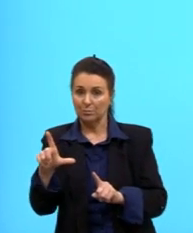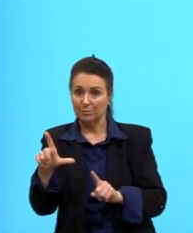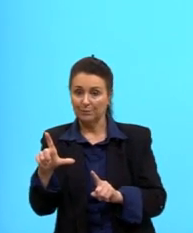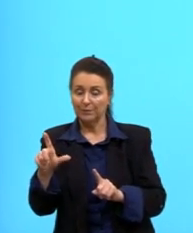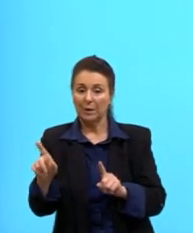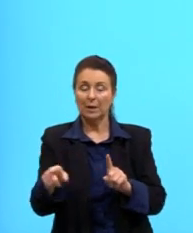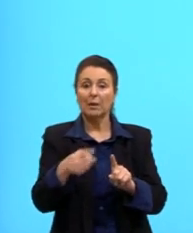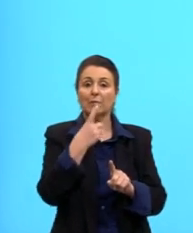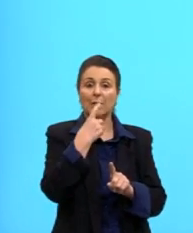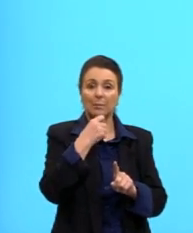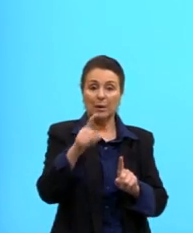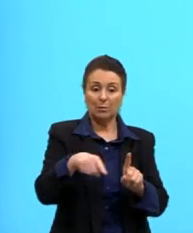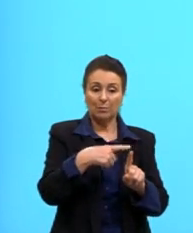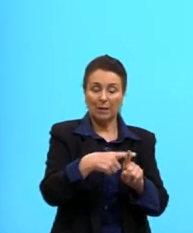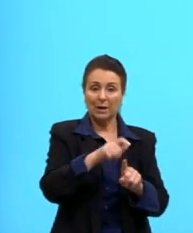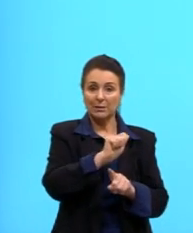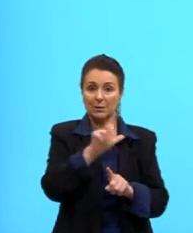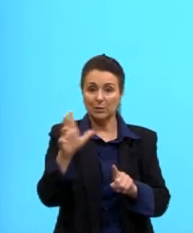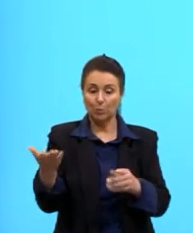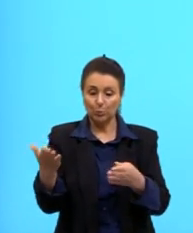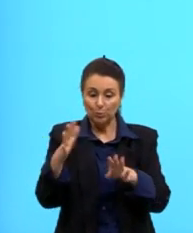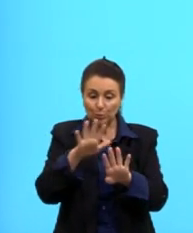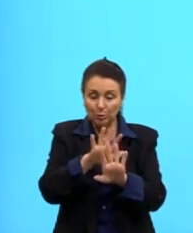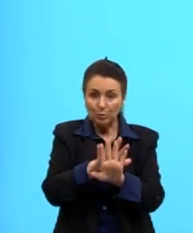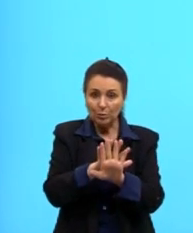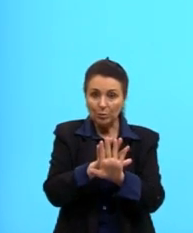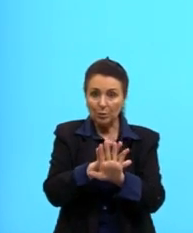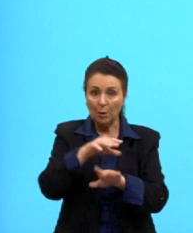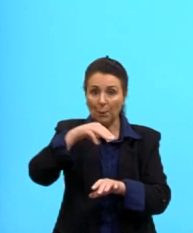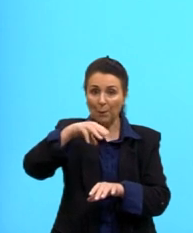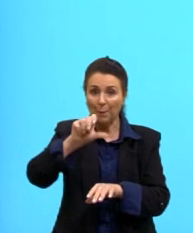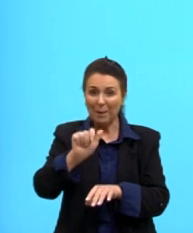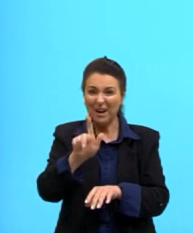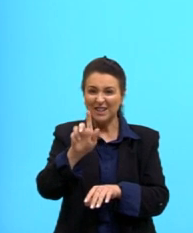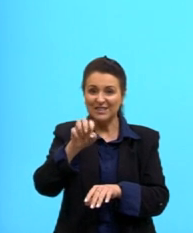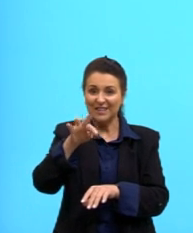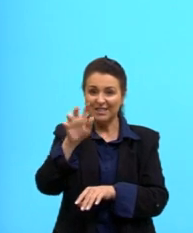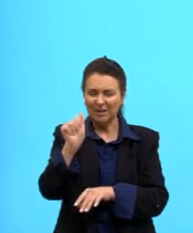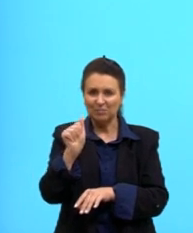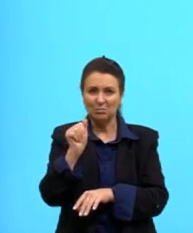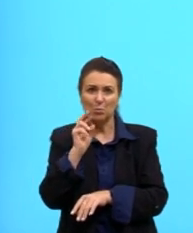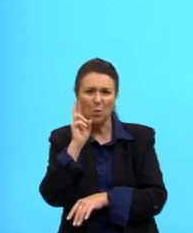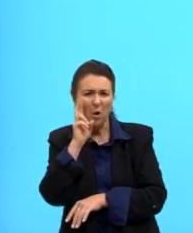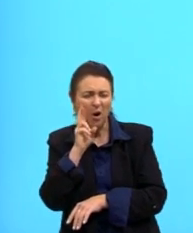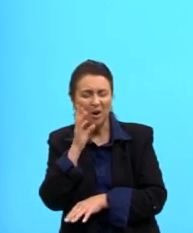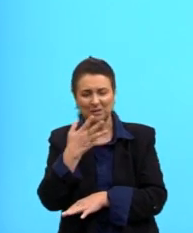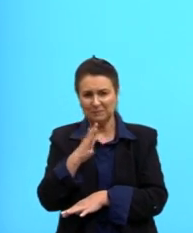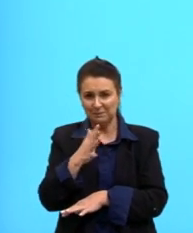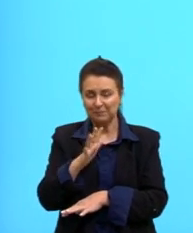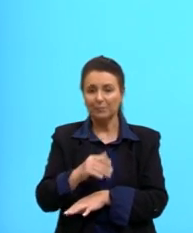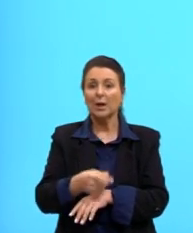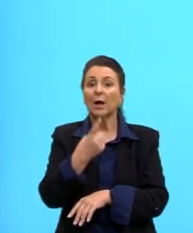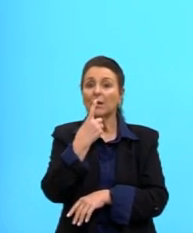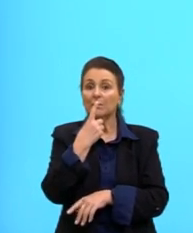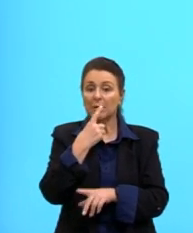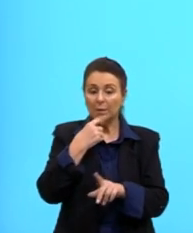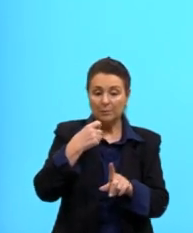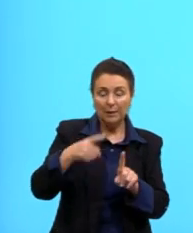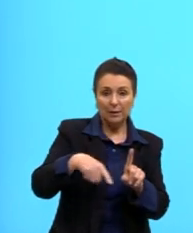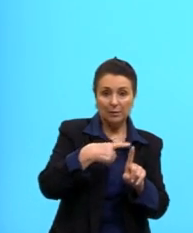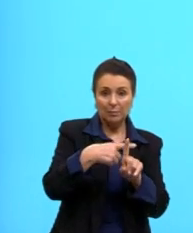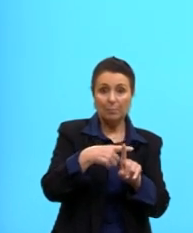mais azul. Estou sobrepondo, eu vou ter o quê? Magenta, não? Rosinha. O vermelho mais o verde.